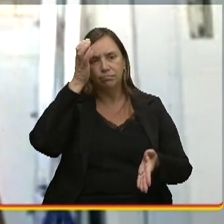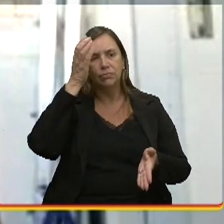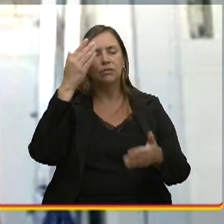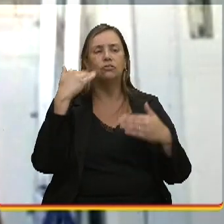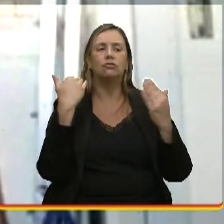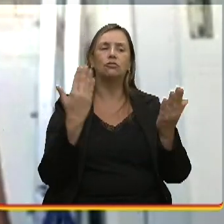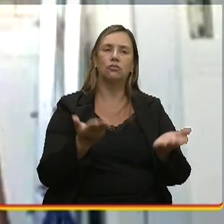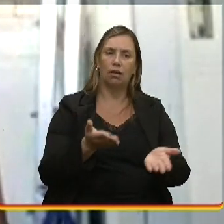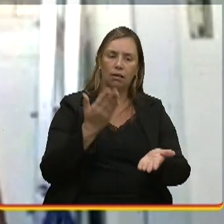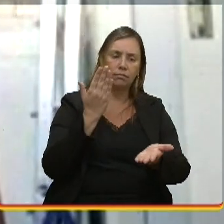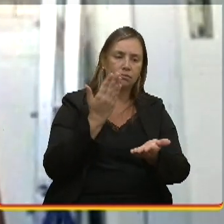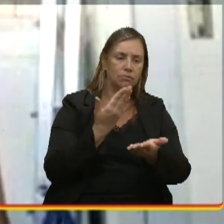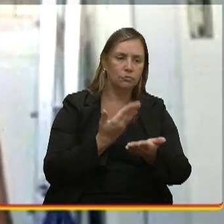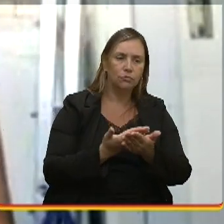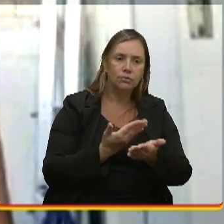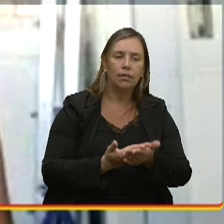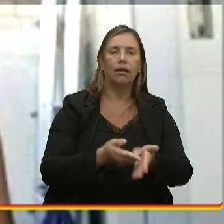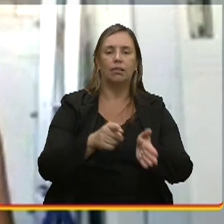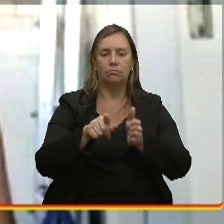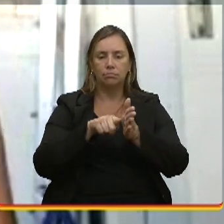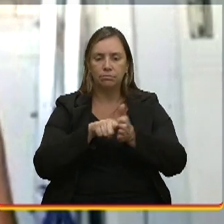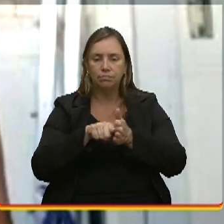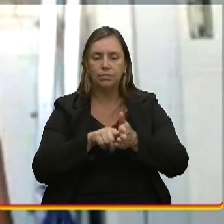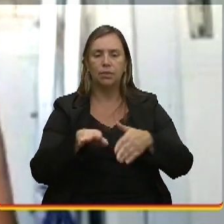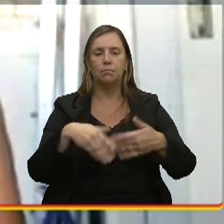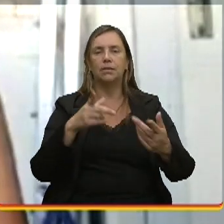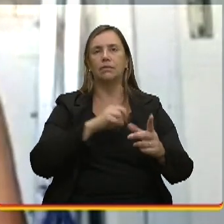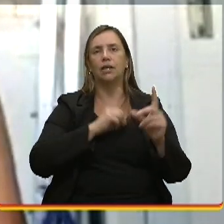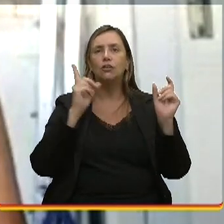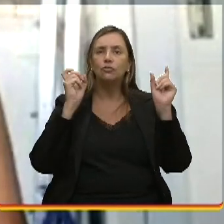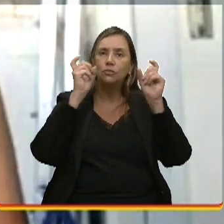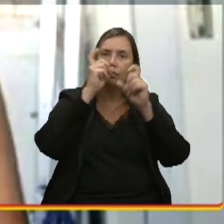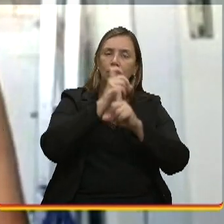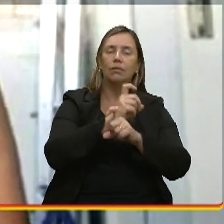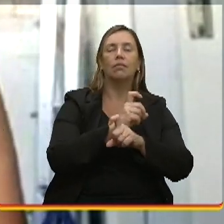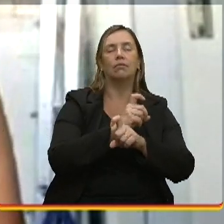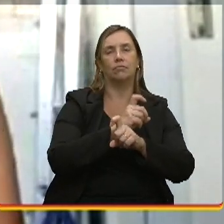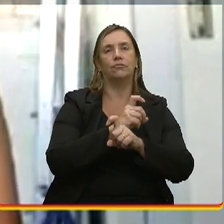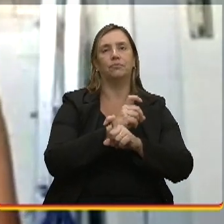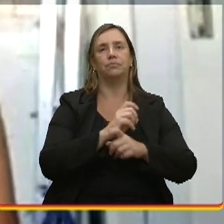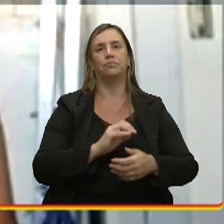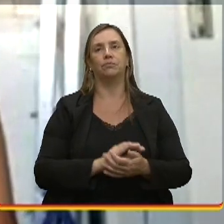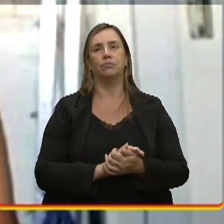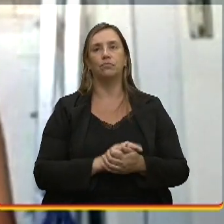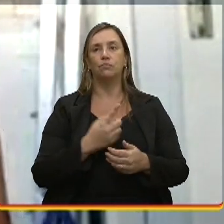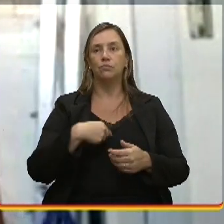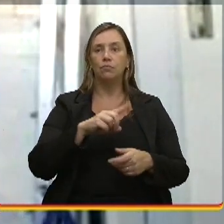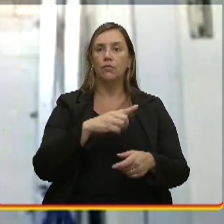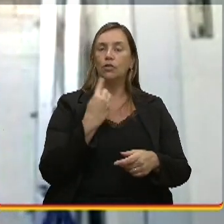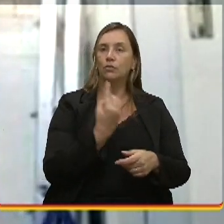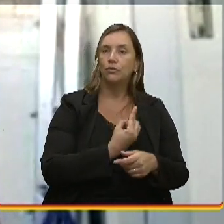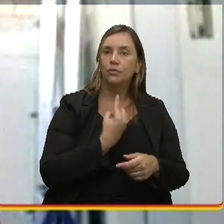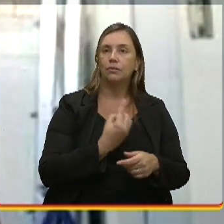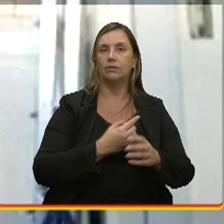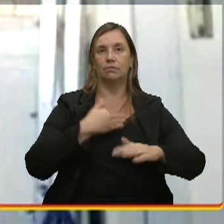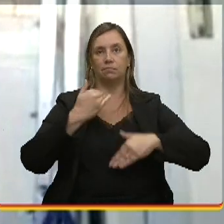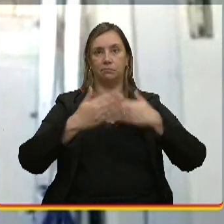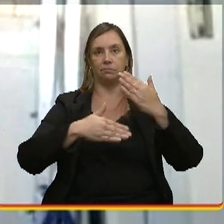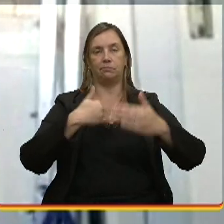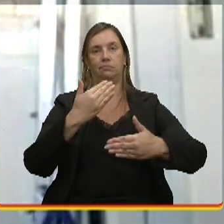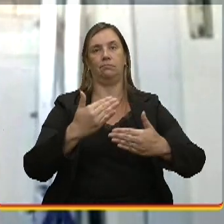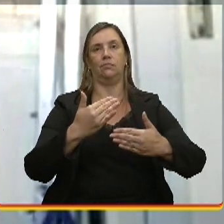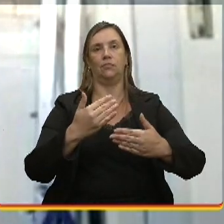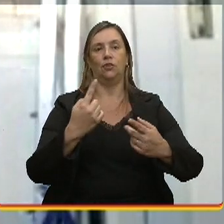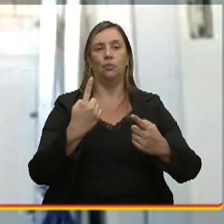estudaram, elas já fizeram, mas elas têm dificuldade de elas mesmas irem sozinhas para frente por